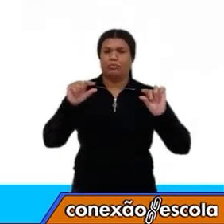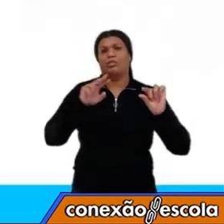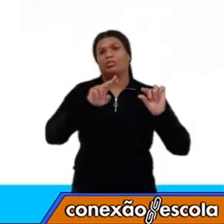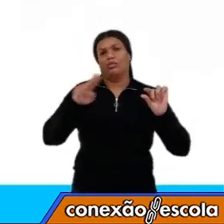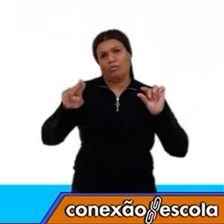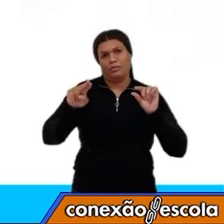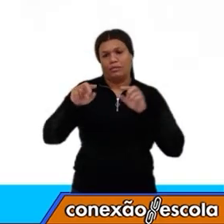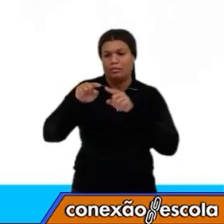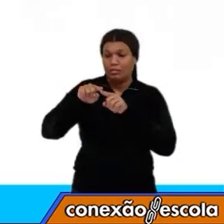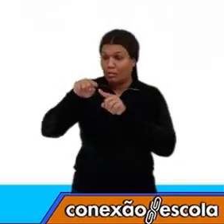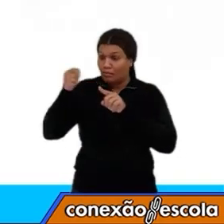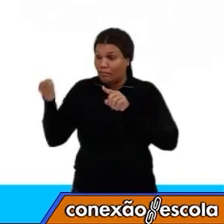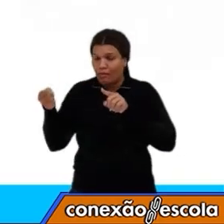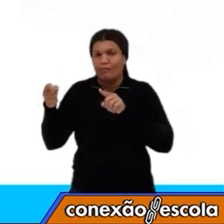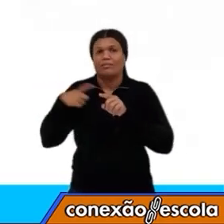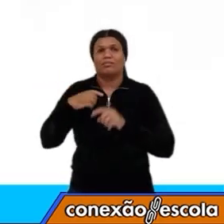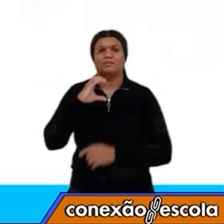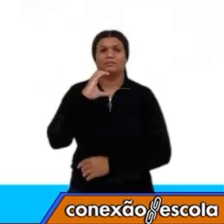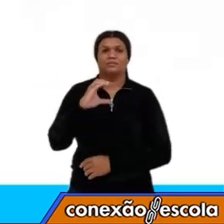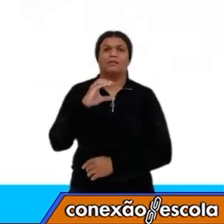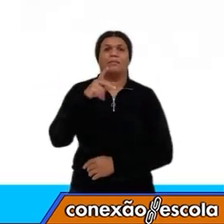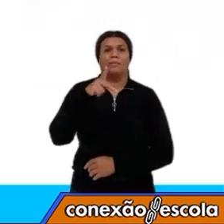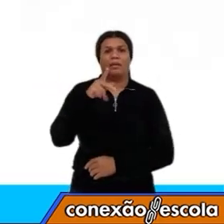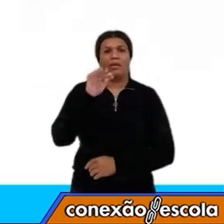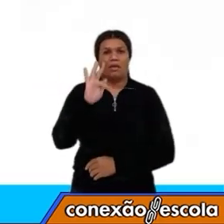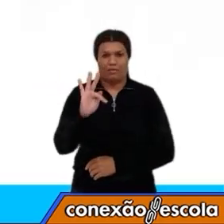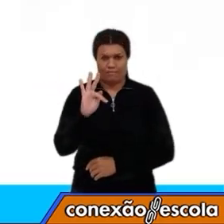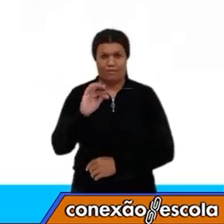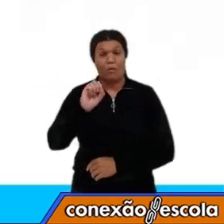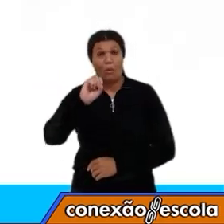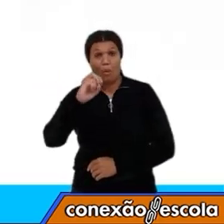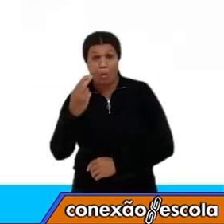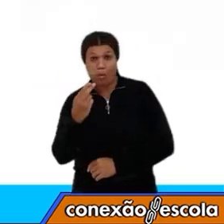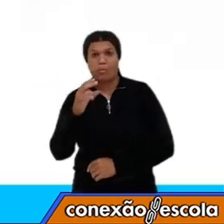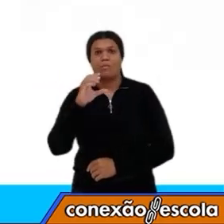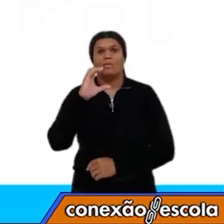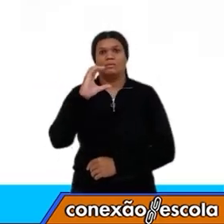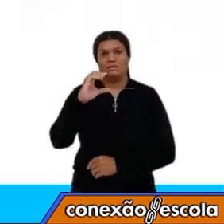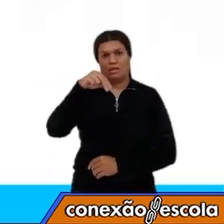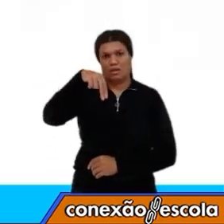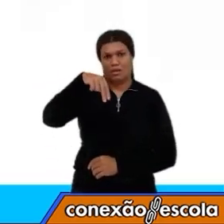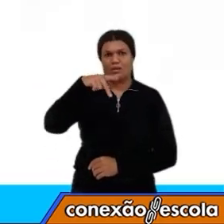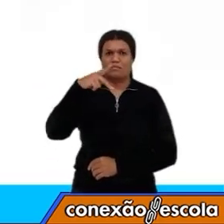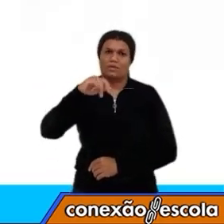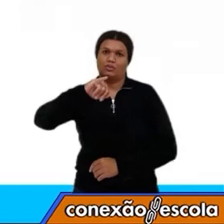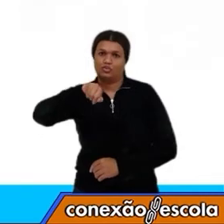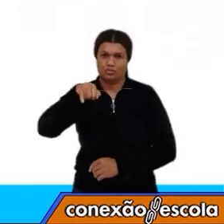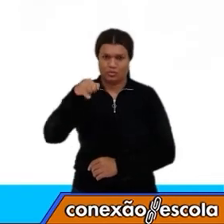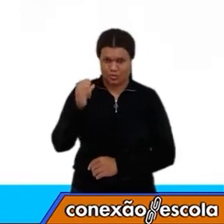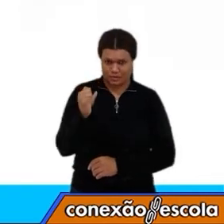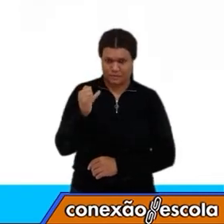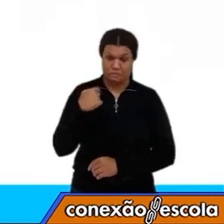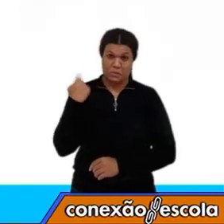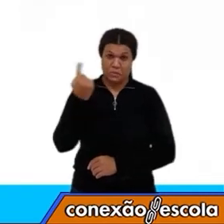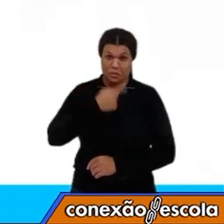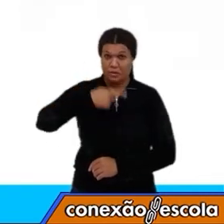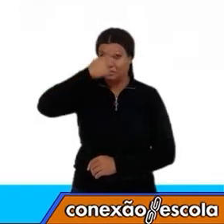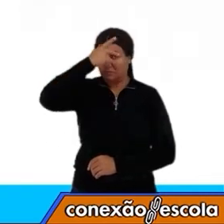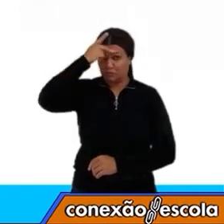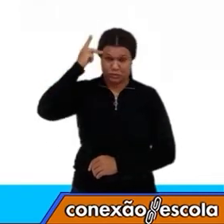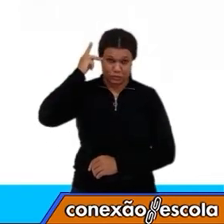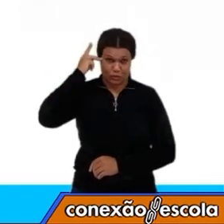CPF ou CNPJ. Normalmente, para nós que somos pessoas físicas,